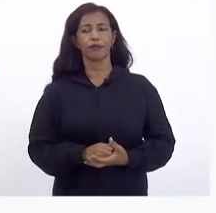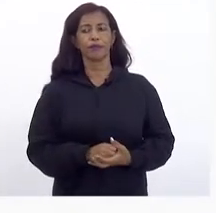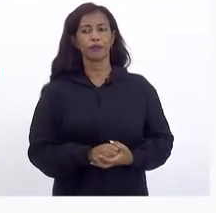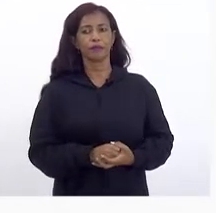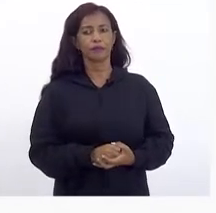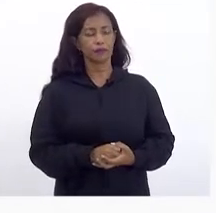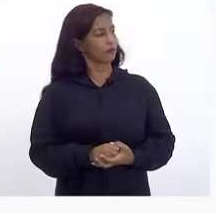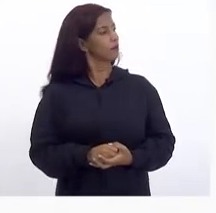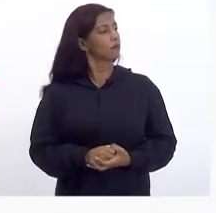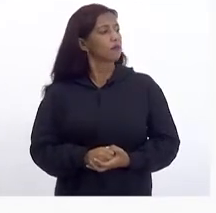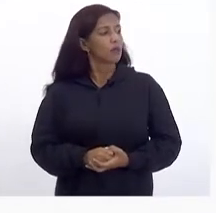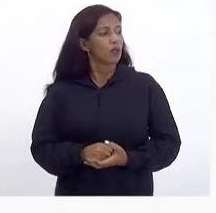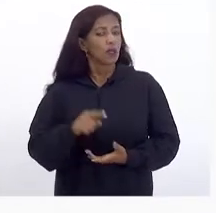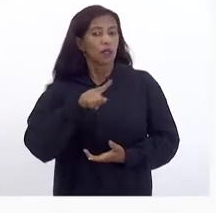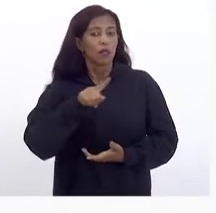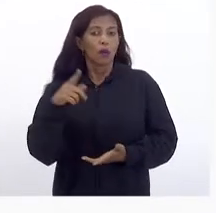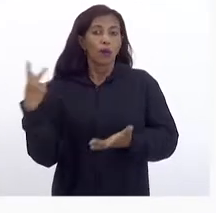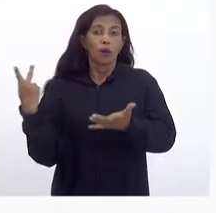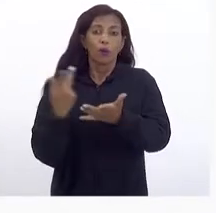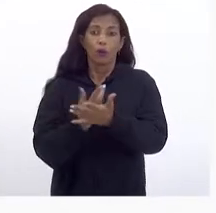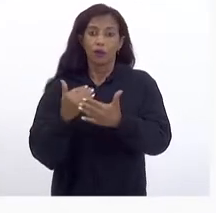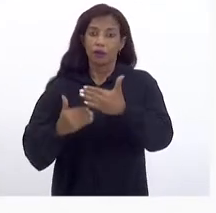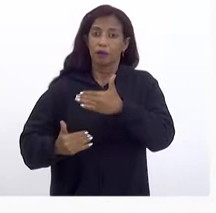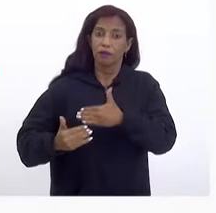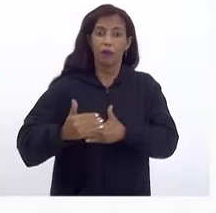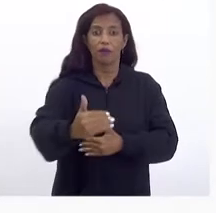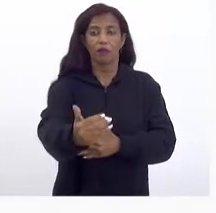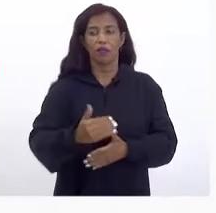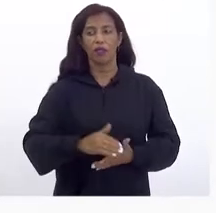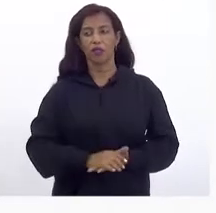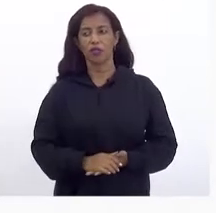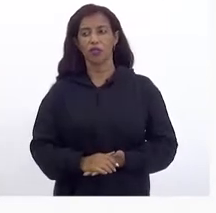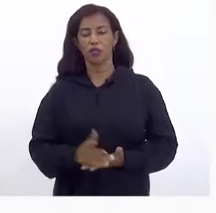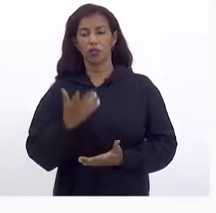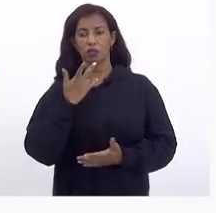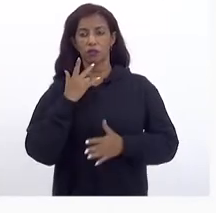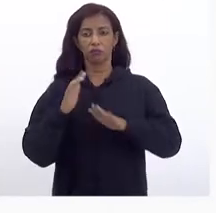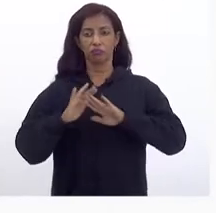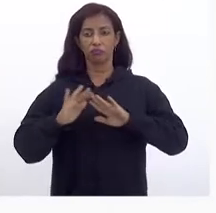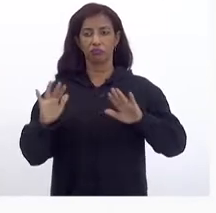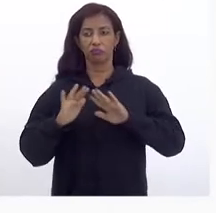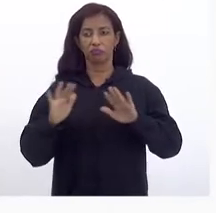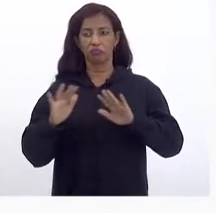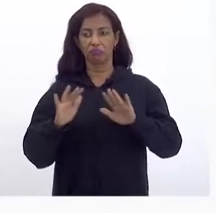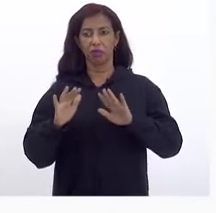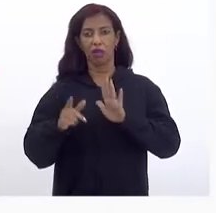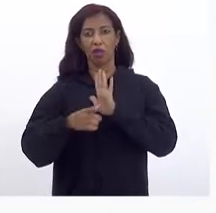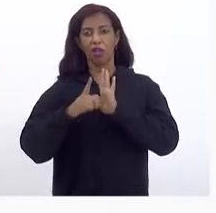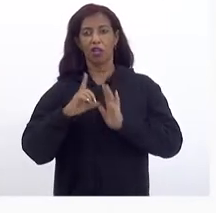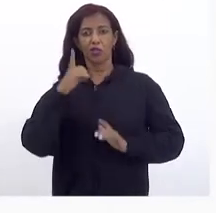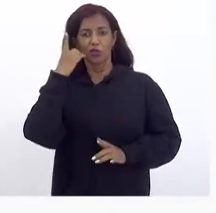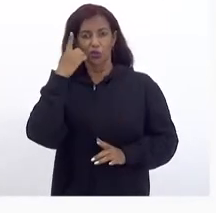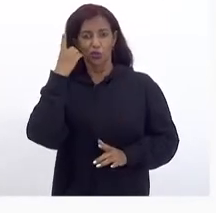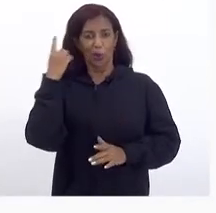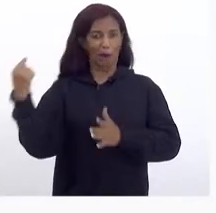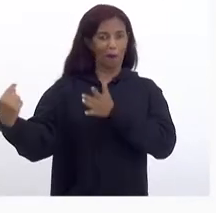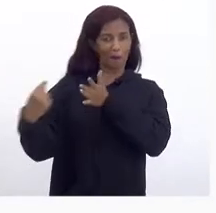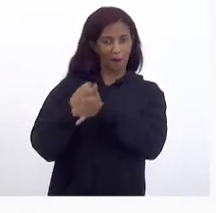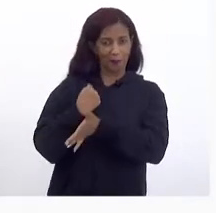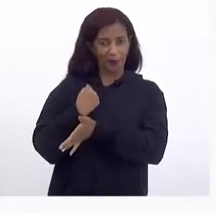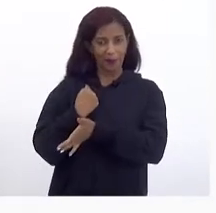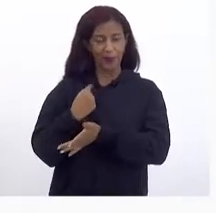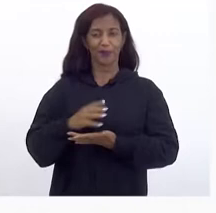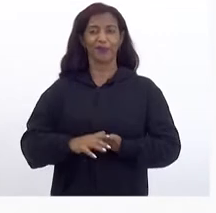Podem não se concretizar Na frente Não estão aí E aí Antes que o deputado Luiz Paulo Me pergunte